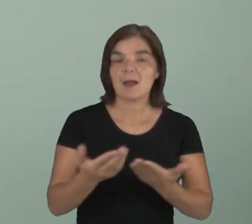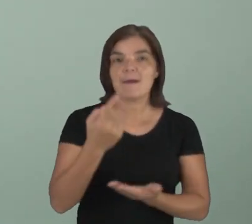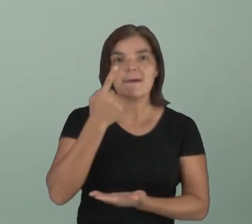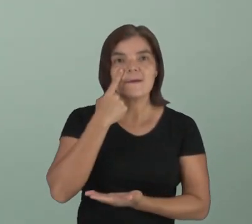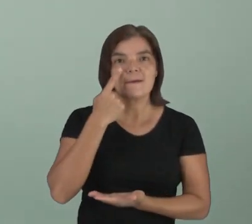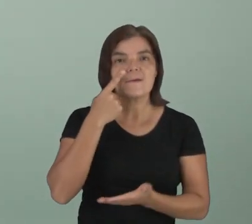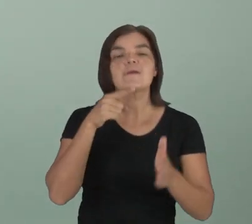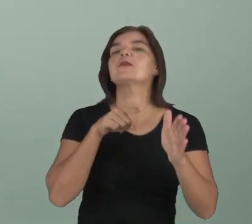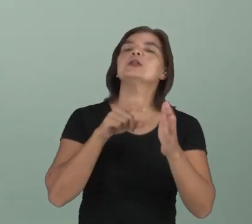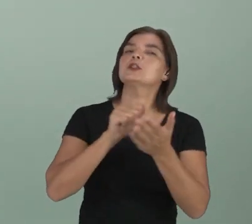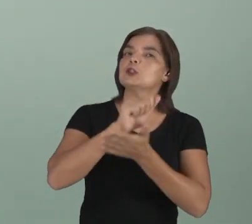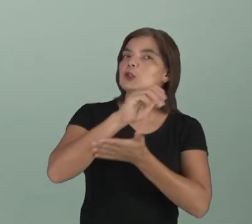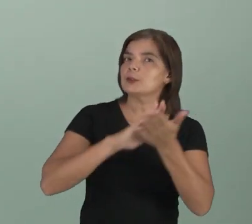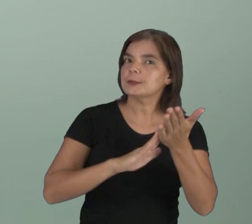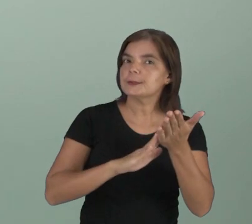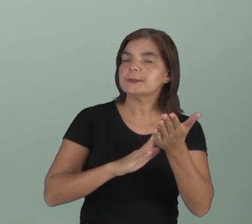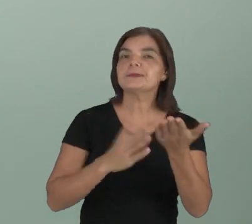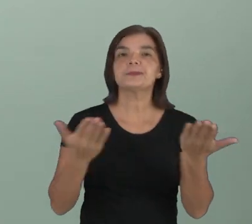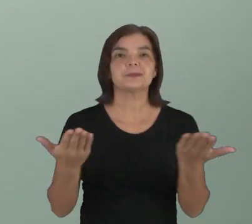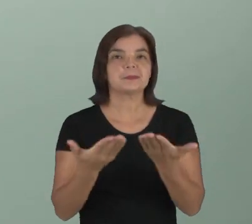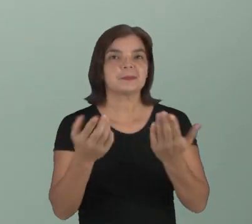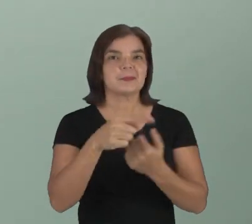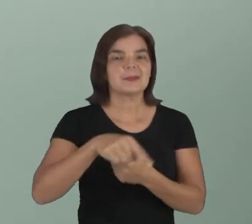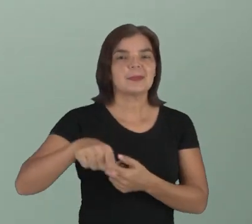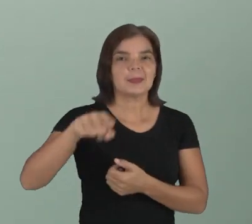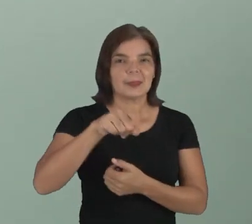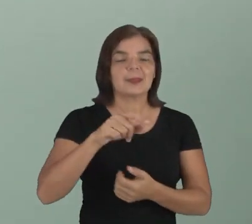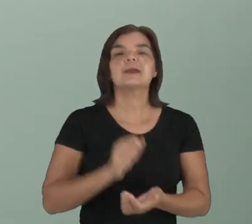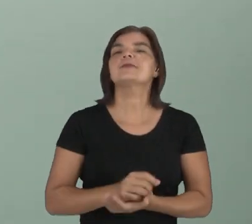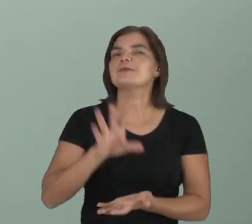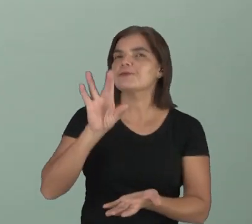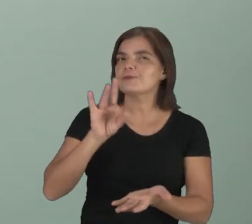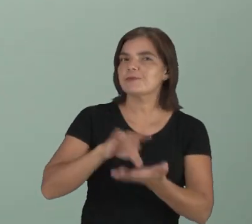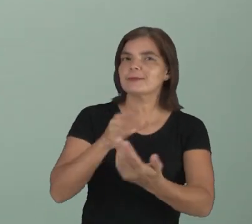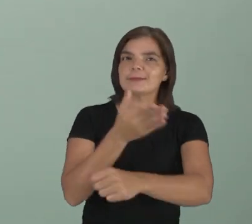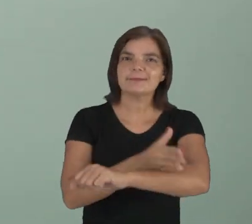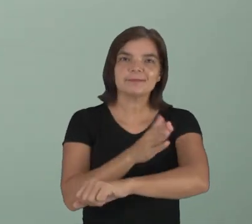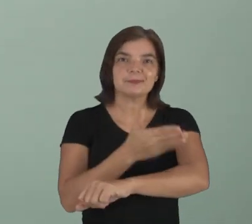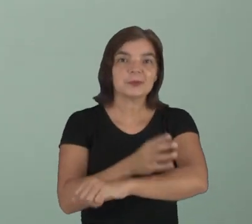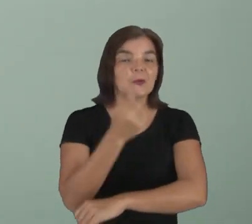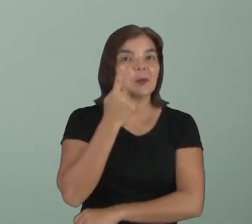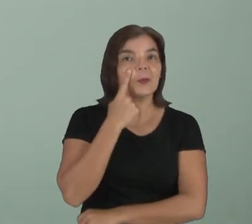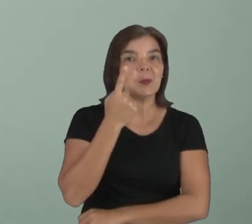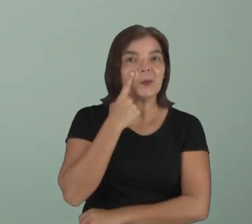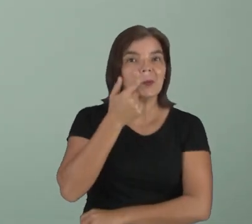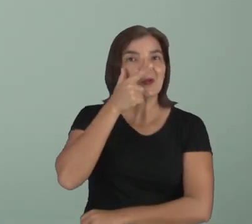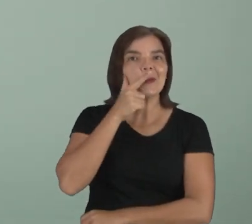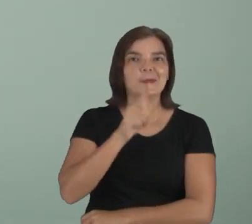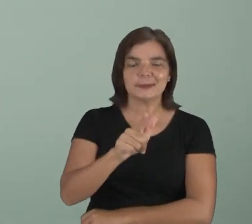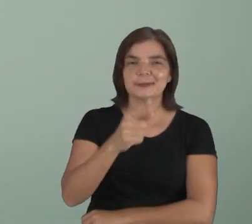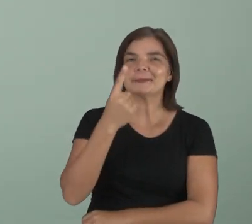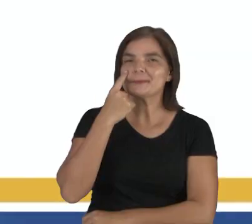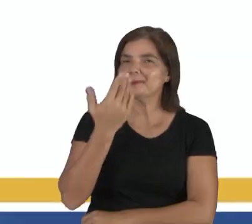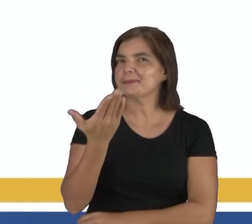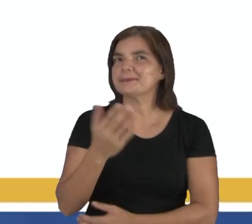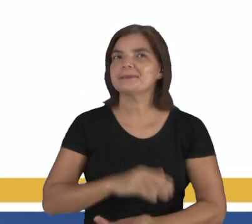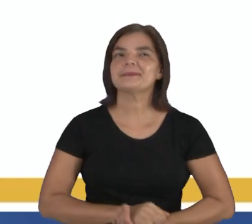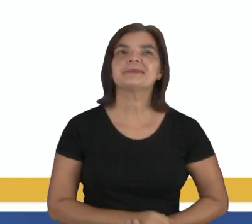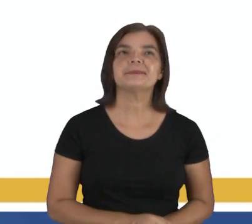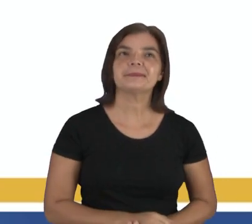vamos fazer uma questão do nosso exercitando para você realmente treinar e dizer, olha, eu consegui. Vamos lá?